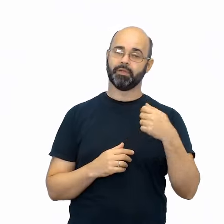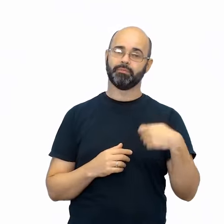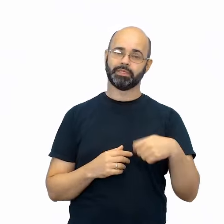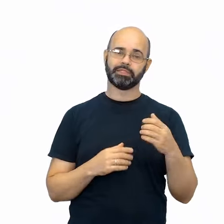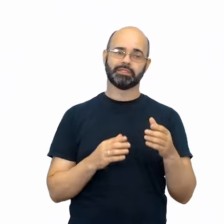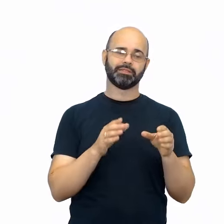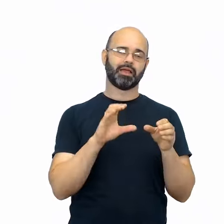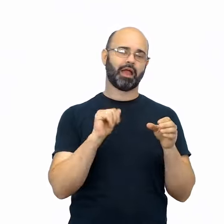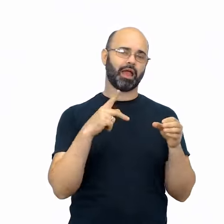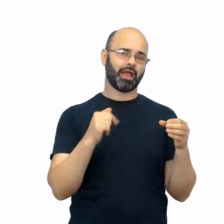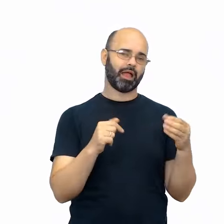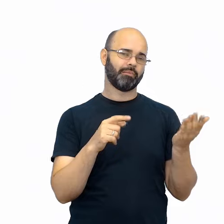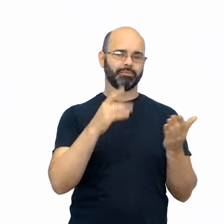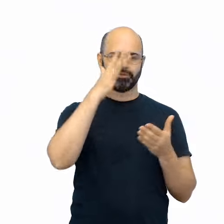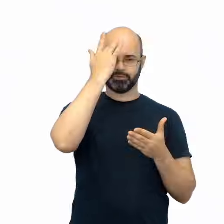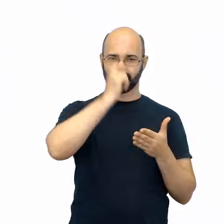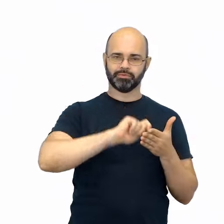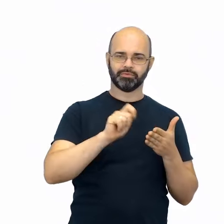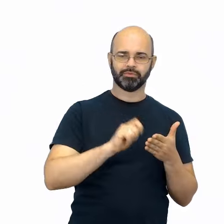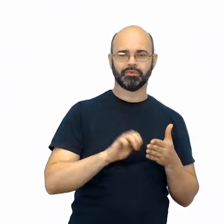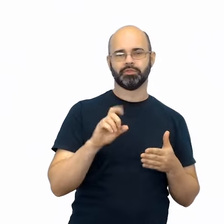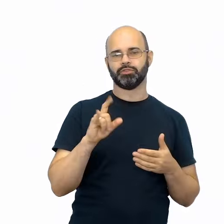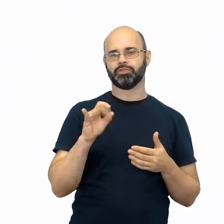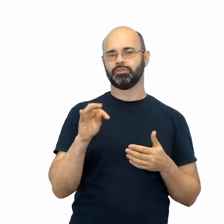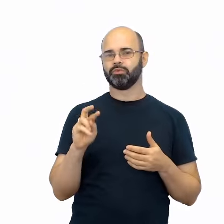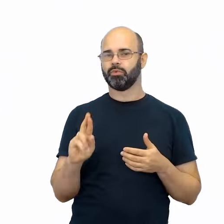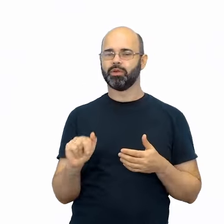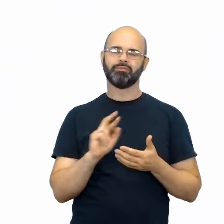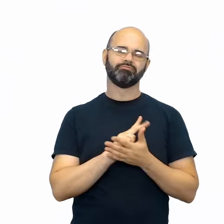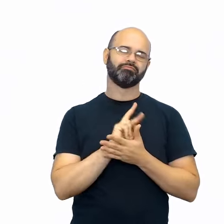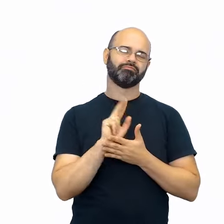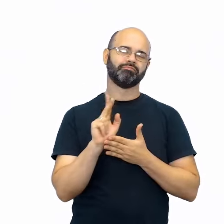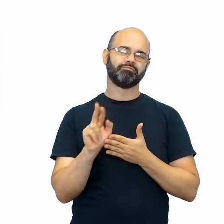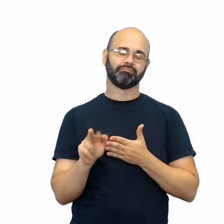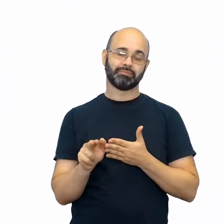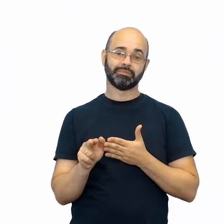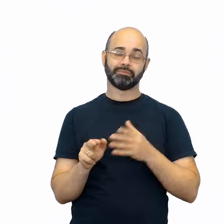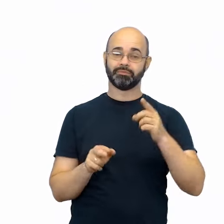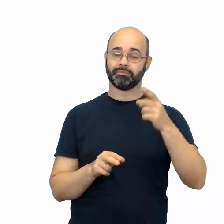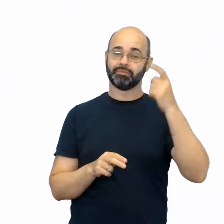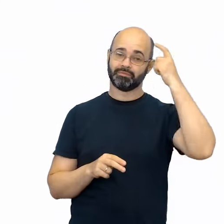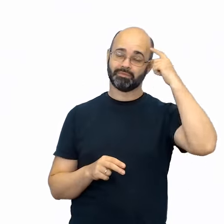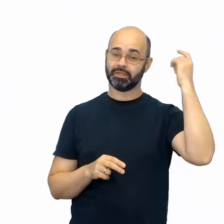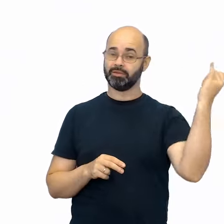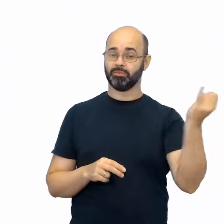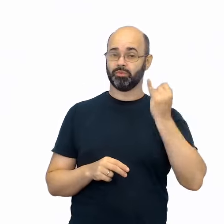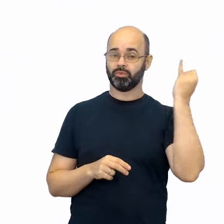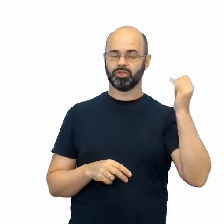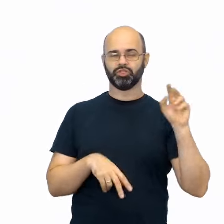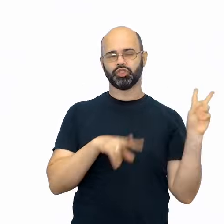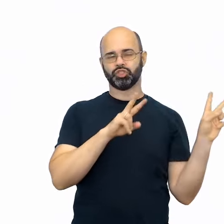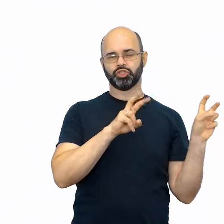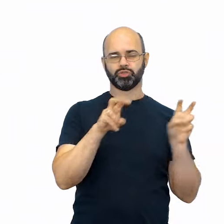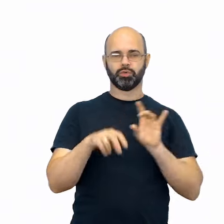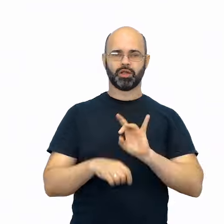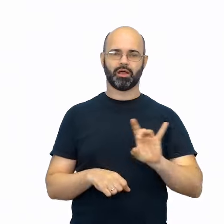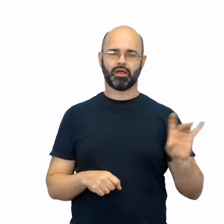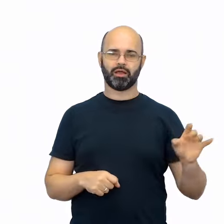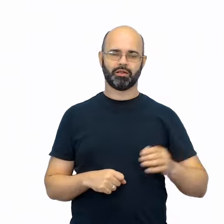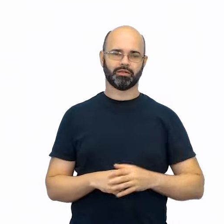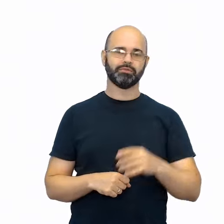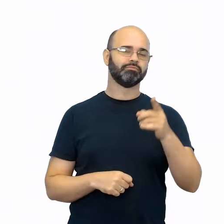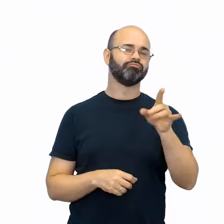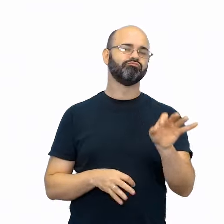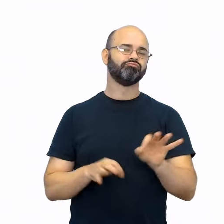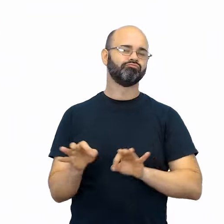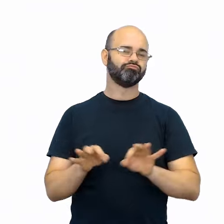autores, ilustradores, a editora e outros aspectos que julgarem interessante sobre cada título. Organizem também